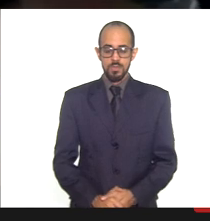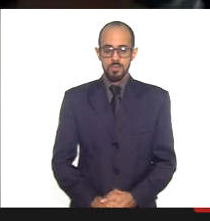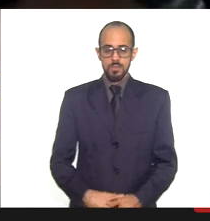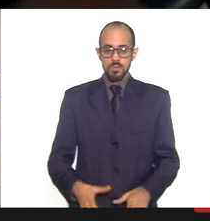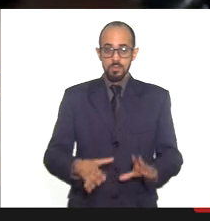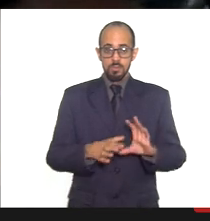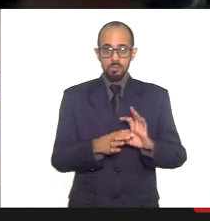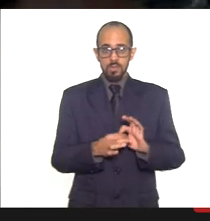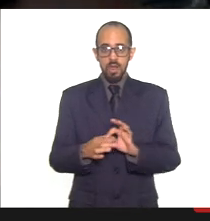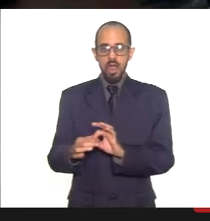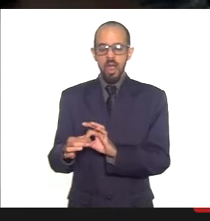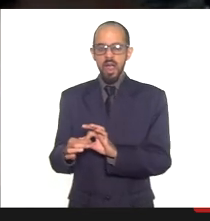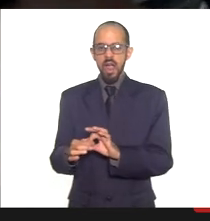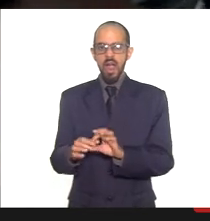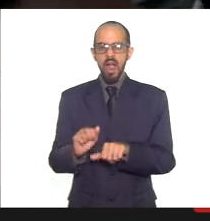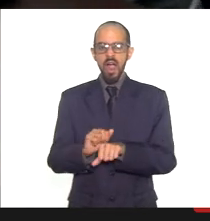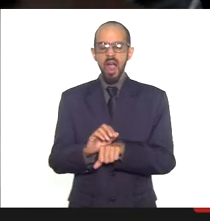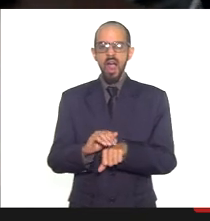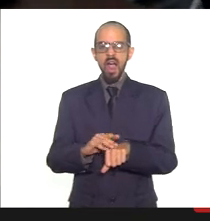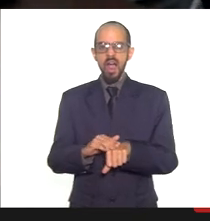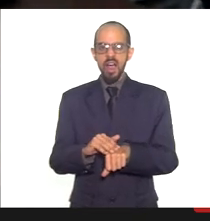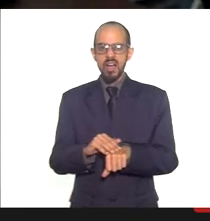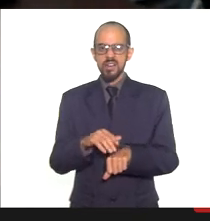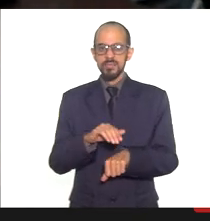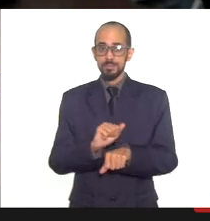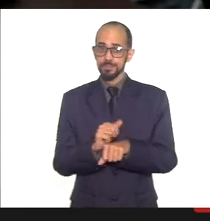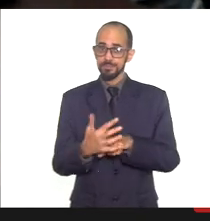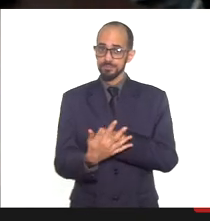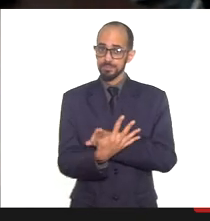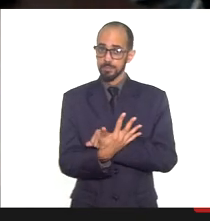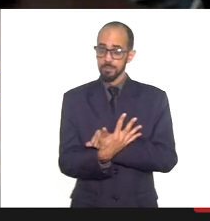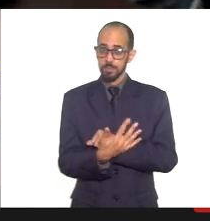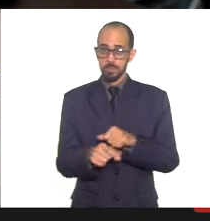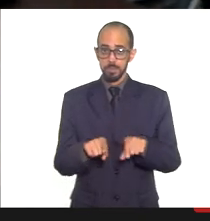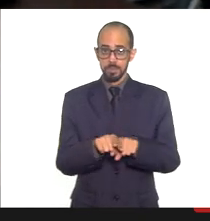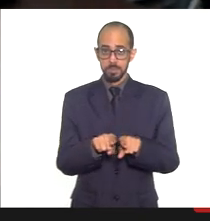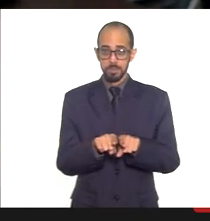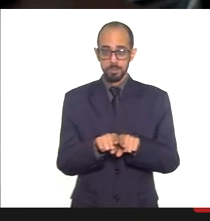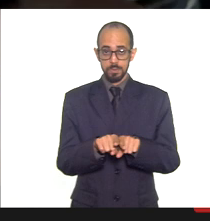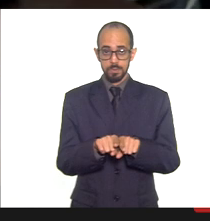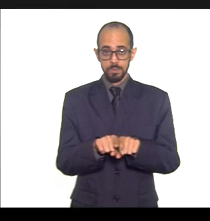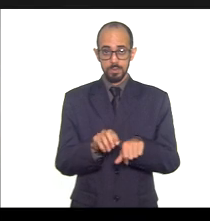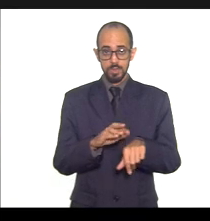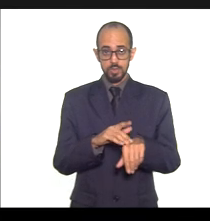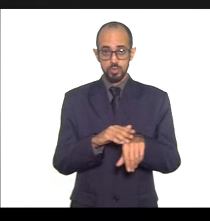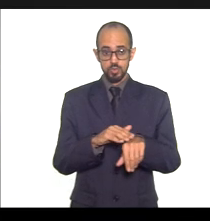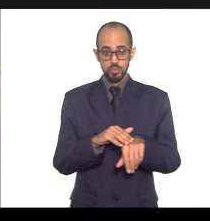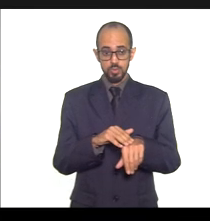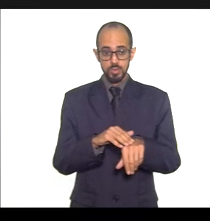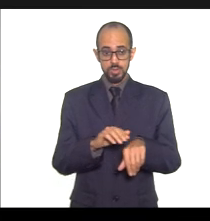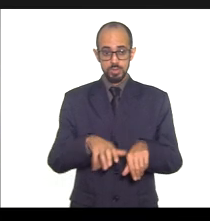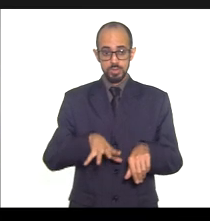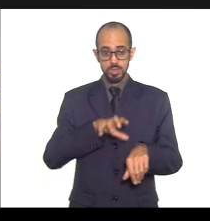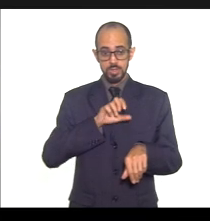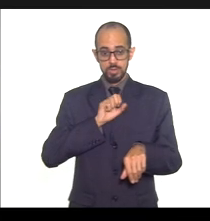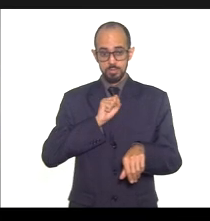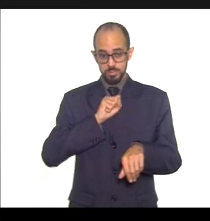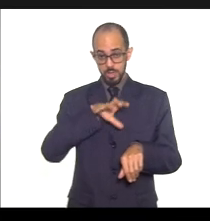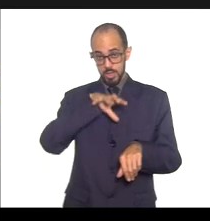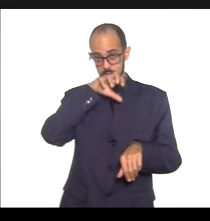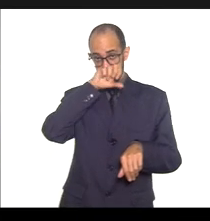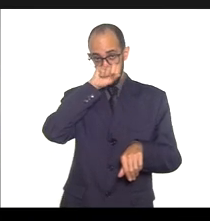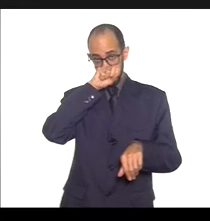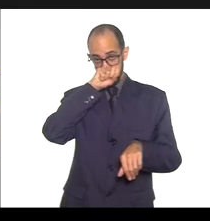Cenário epidemiológico da Covid-19 e das síndromes respiratórias agudas e graves. S. RAG, no estado do Rio de Janeiro.